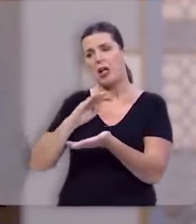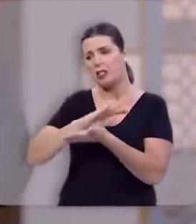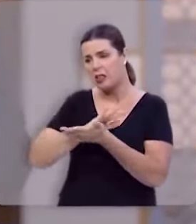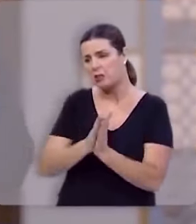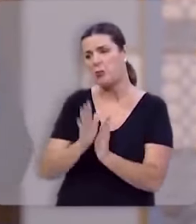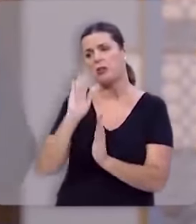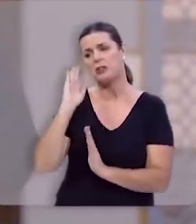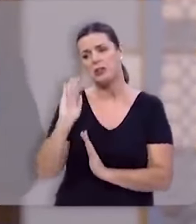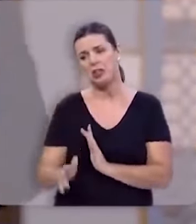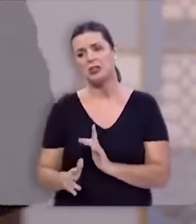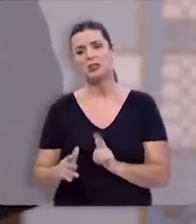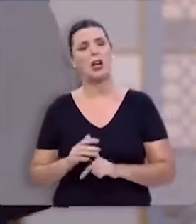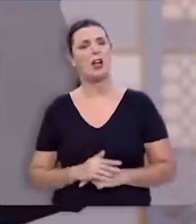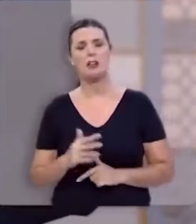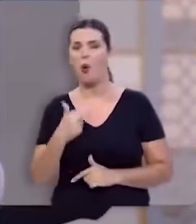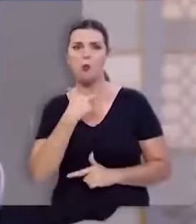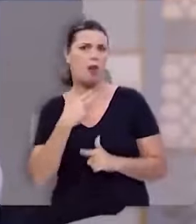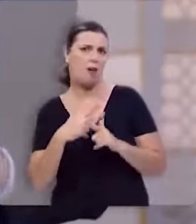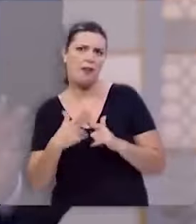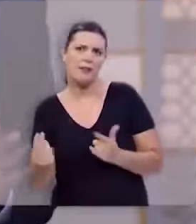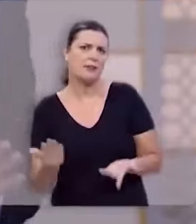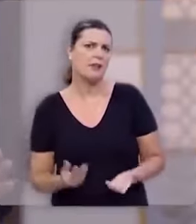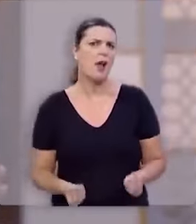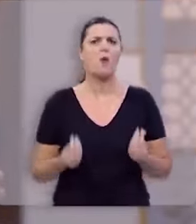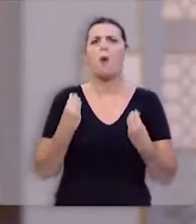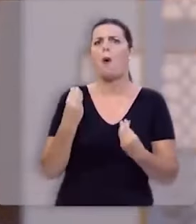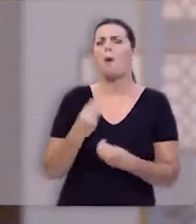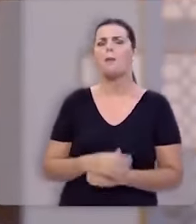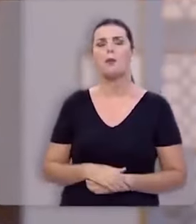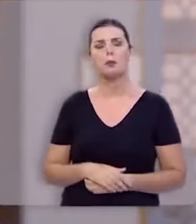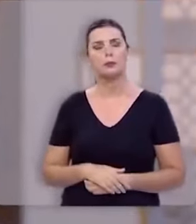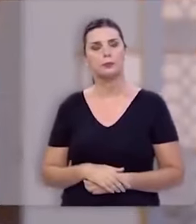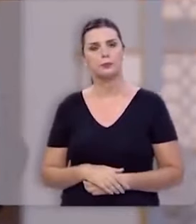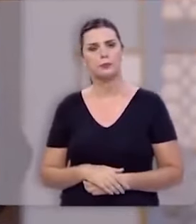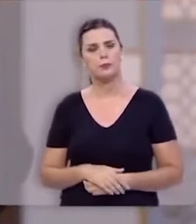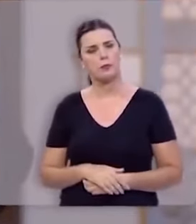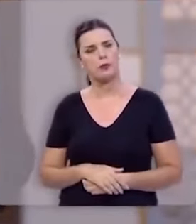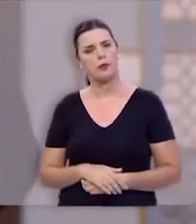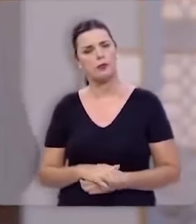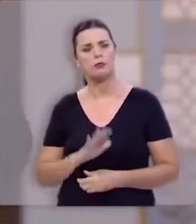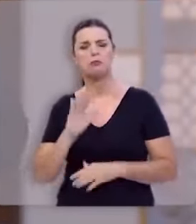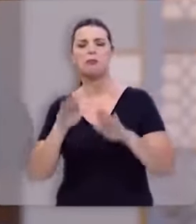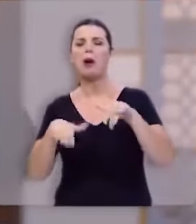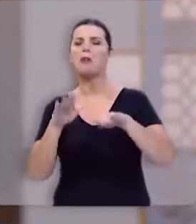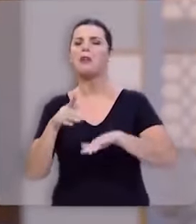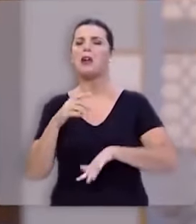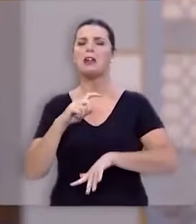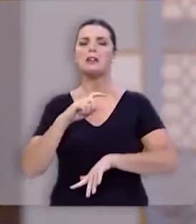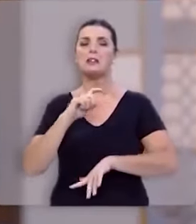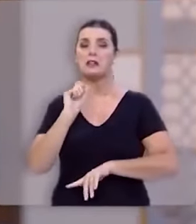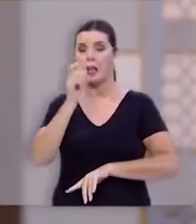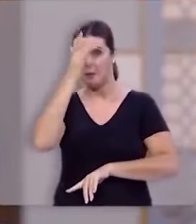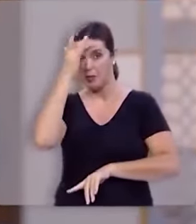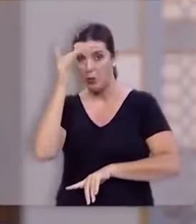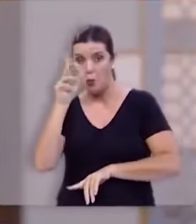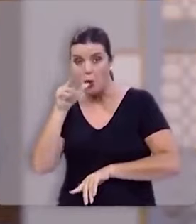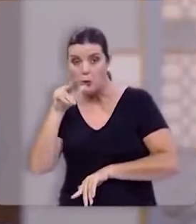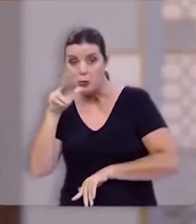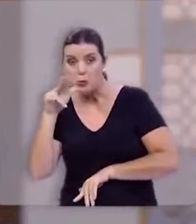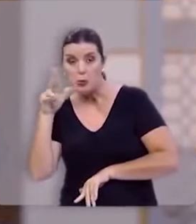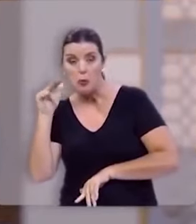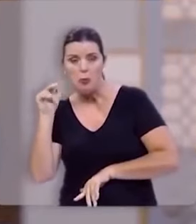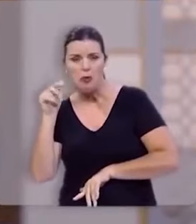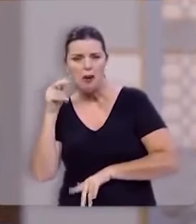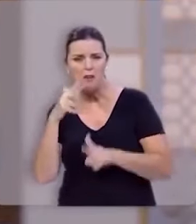definida para nós e não há mínima chance de vencermos esse gigante talvez quem nunca vencer um gigante vai dizer para você que